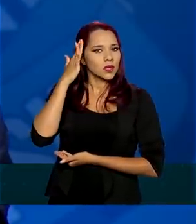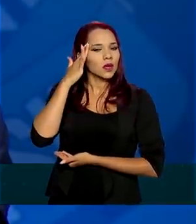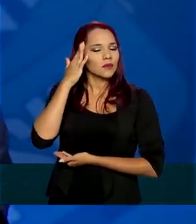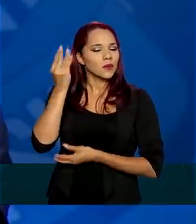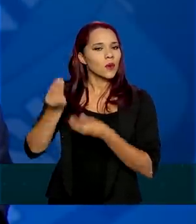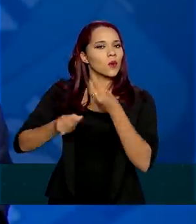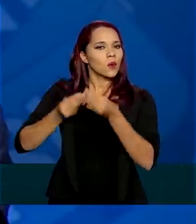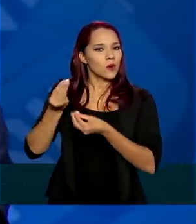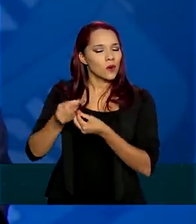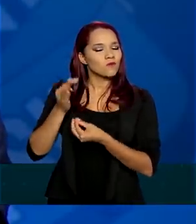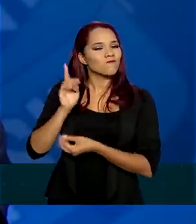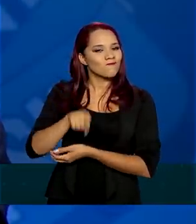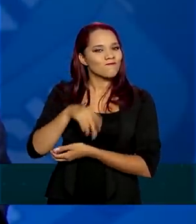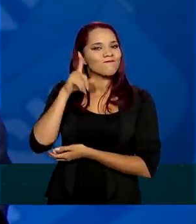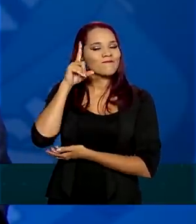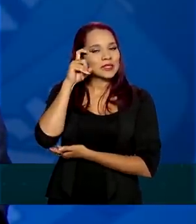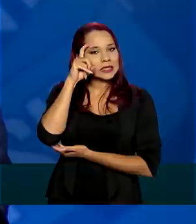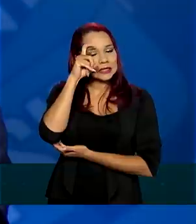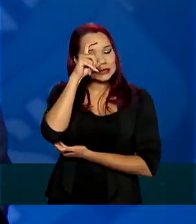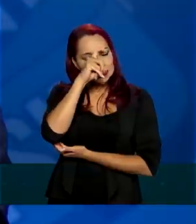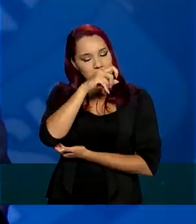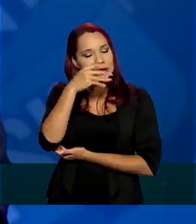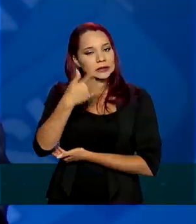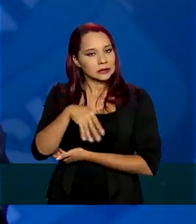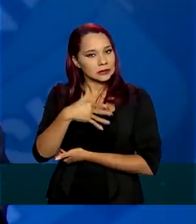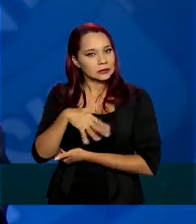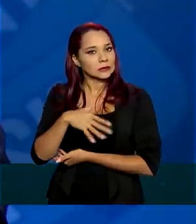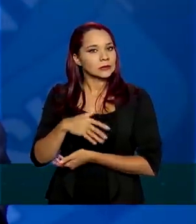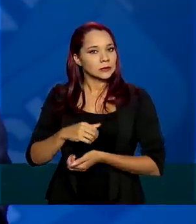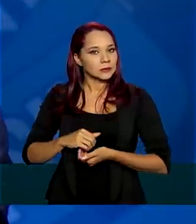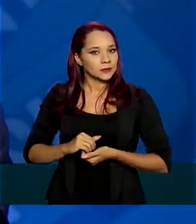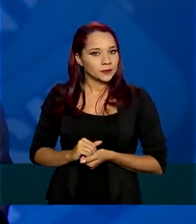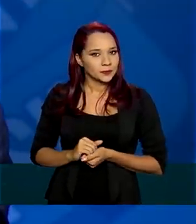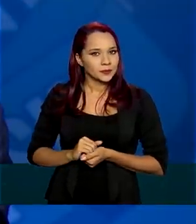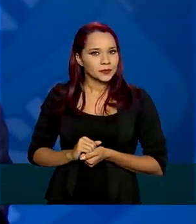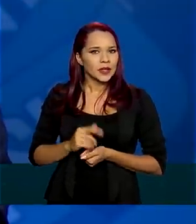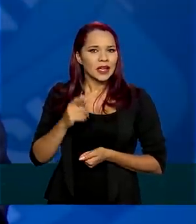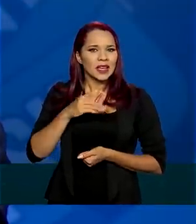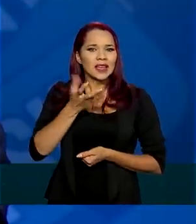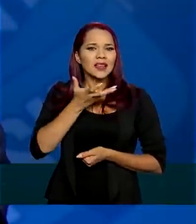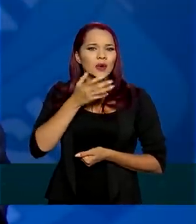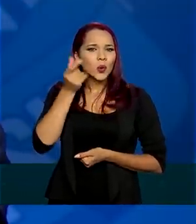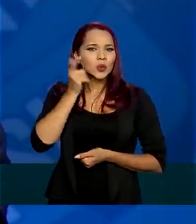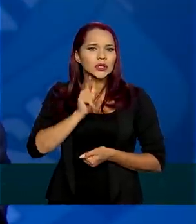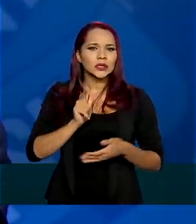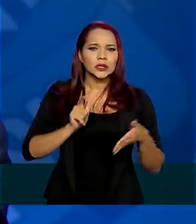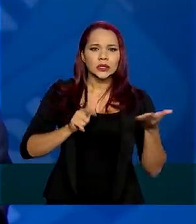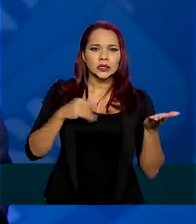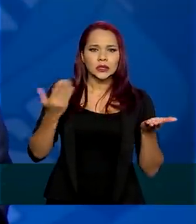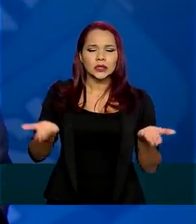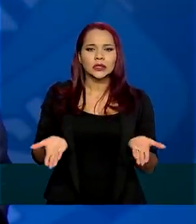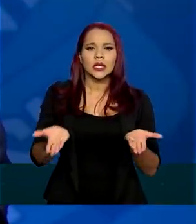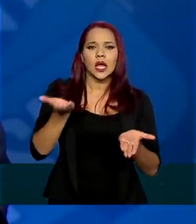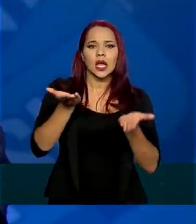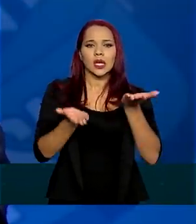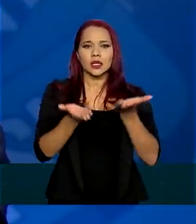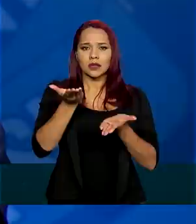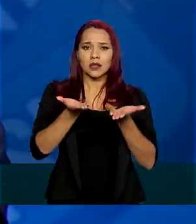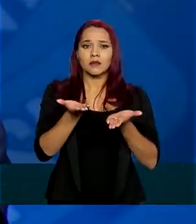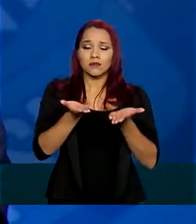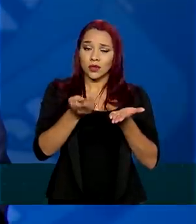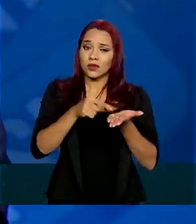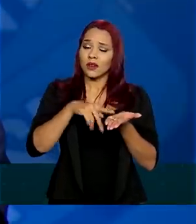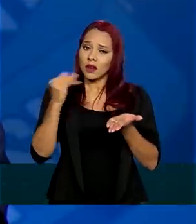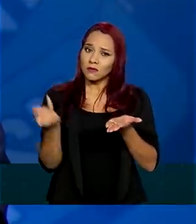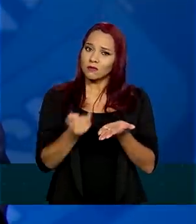quanto isto é complexo, o quanto isto é difícil. A busca do equilíbrio, da racionalidade é